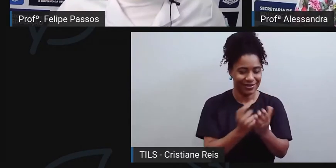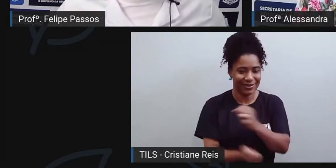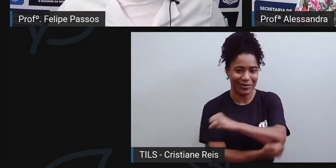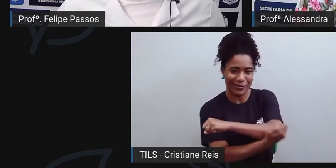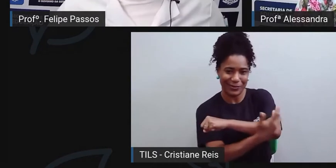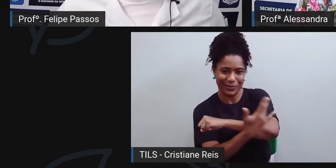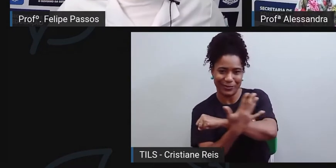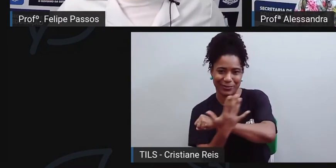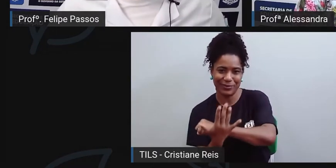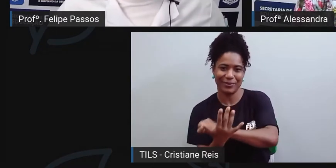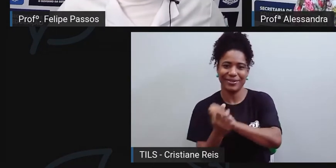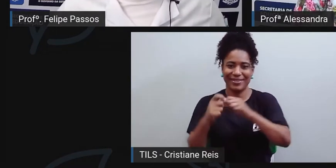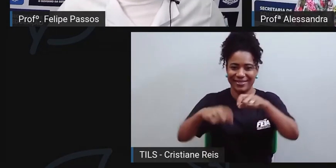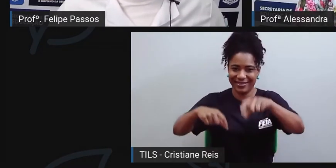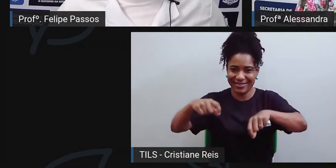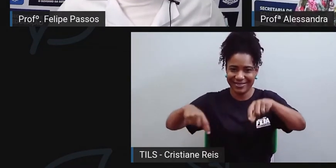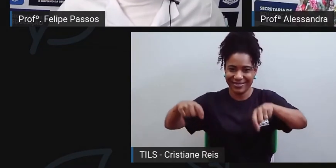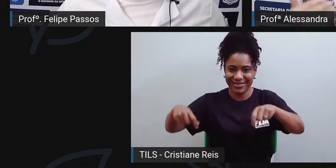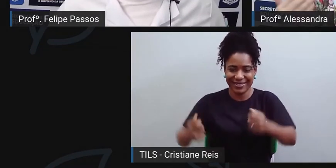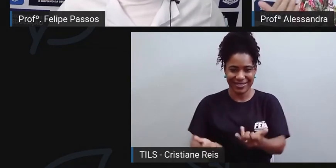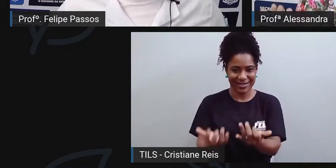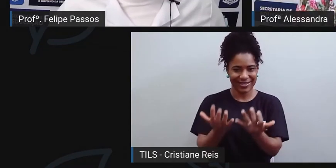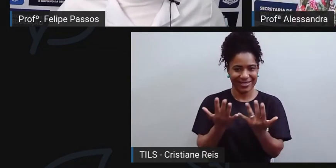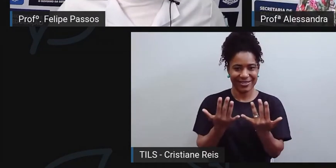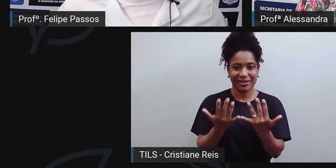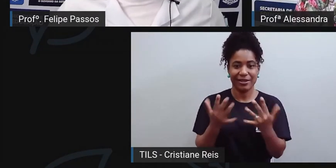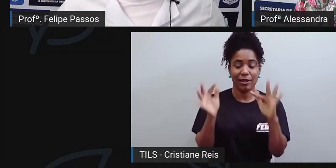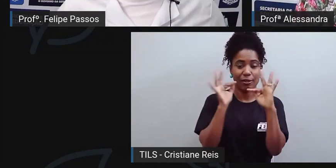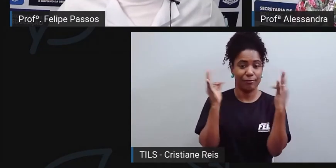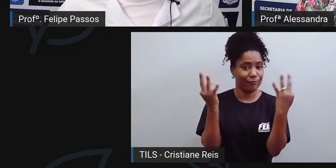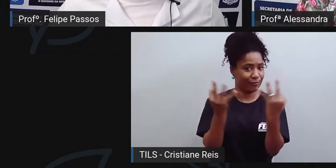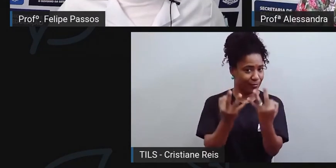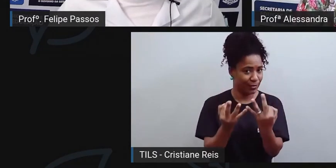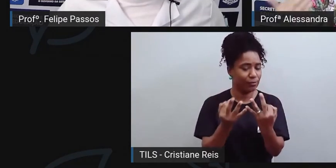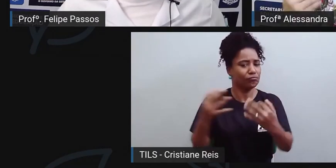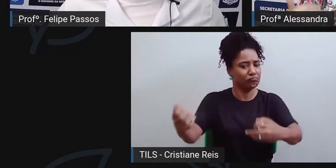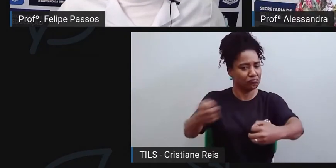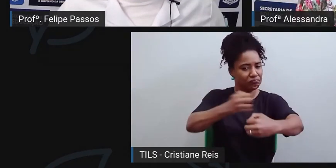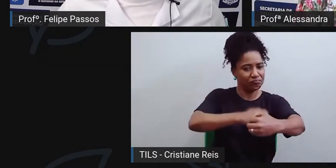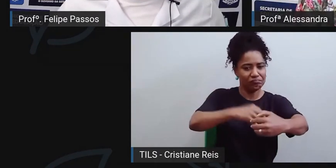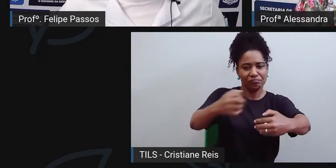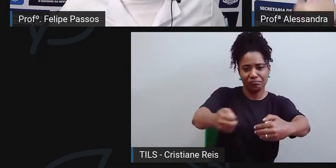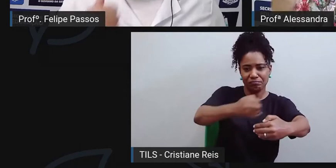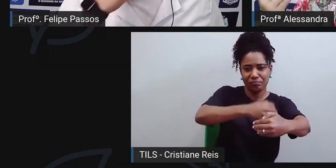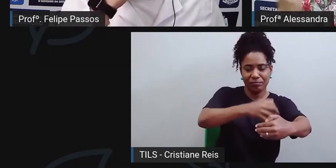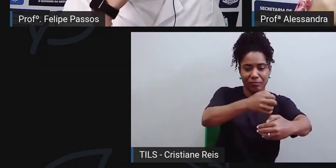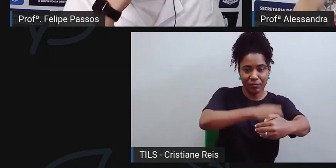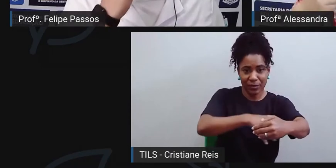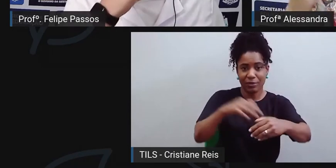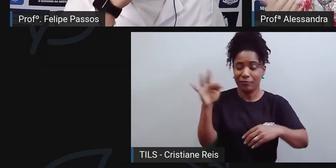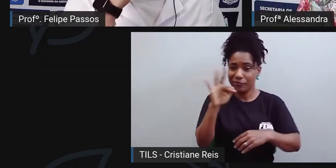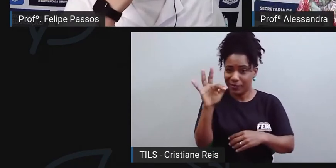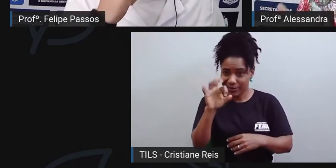né? Então, muitos dos nossos distritos, dos espaços rurais do nosso entorno, não só de Feira de Santana,